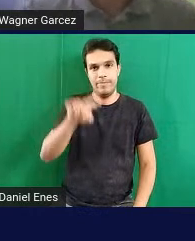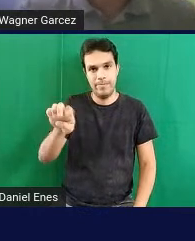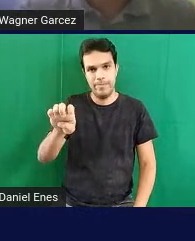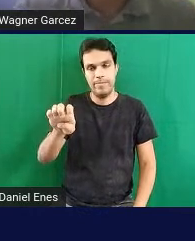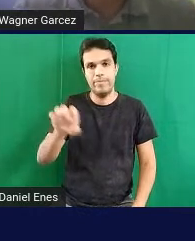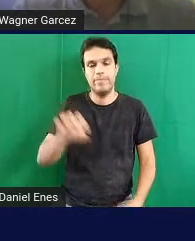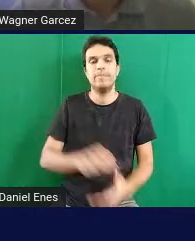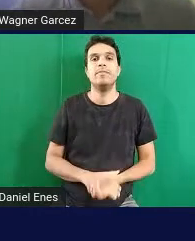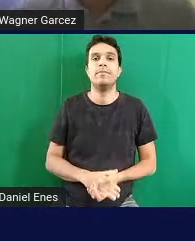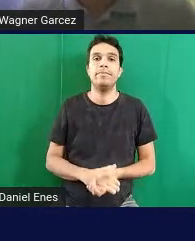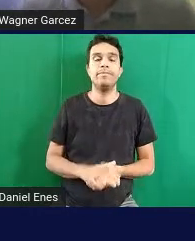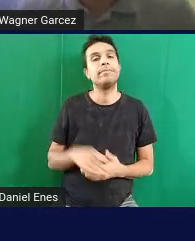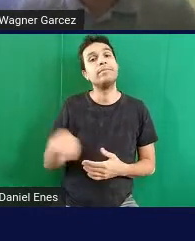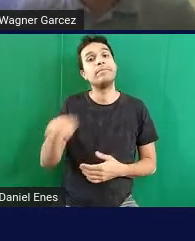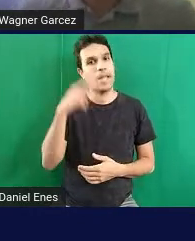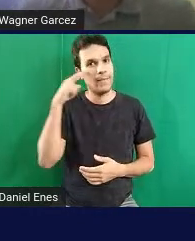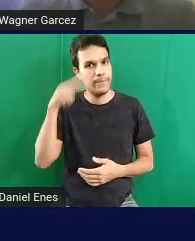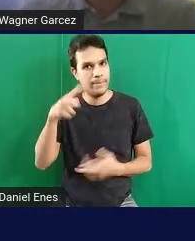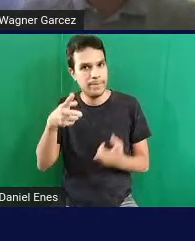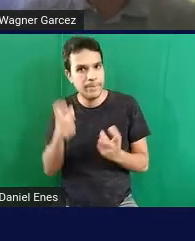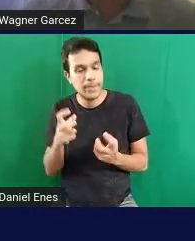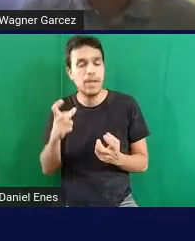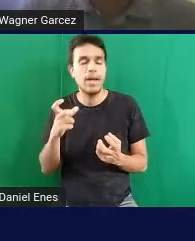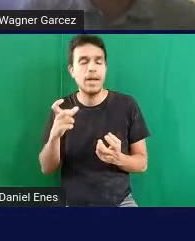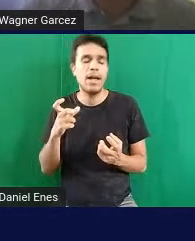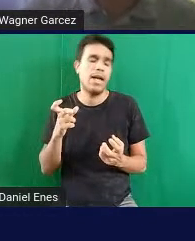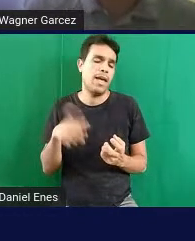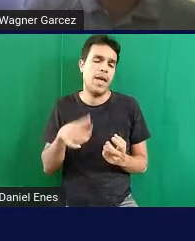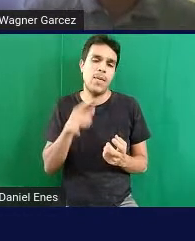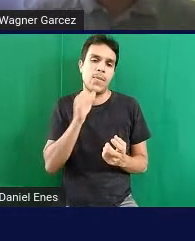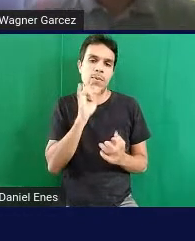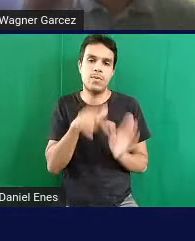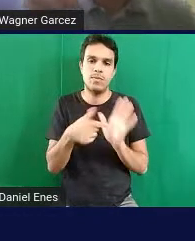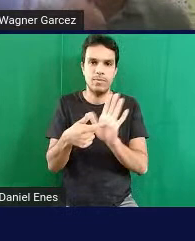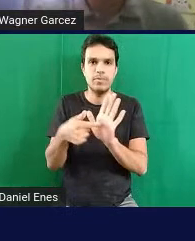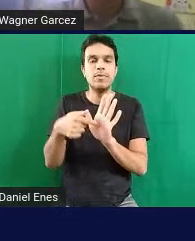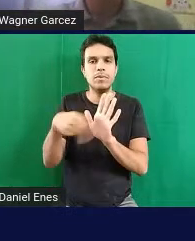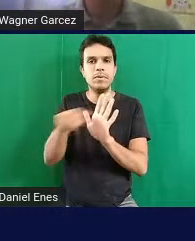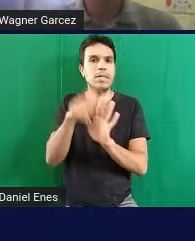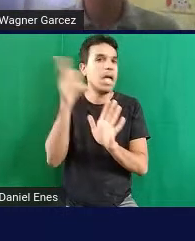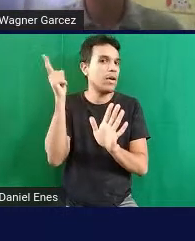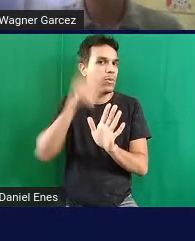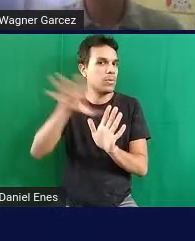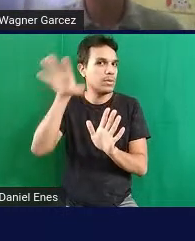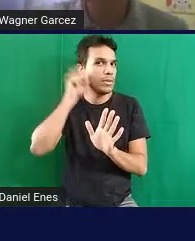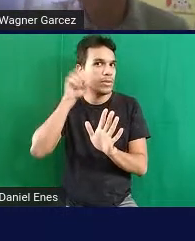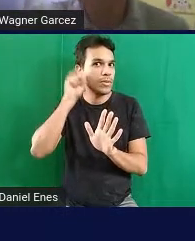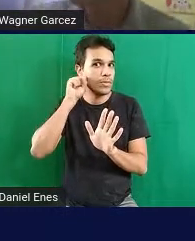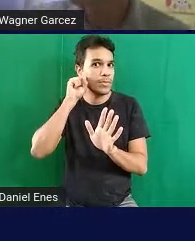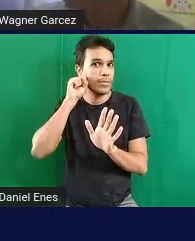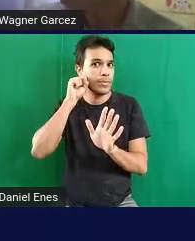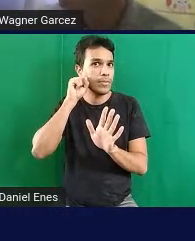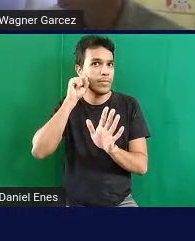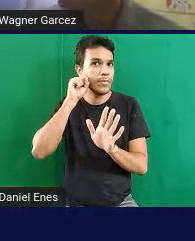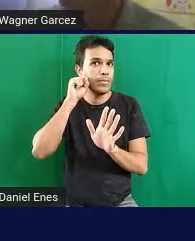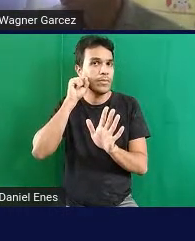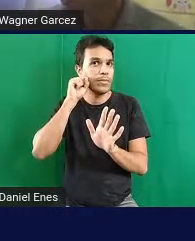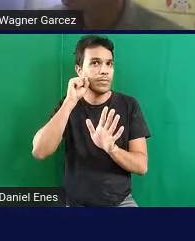Então, só para vocês verem, saiu uma demonstração, não sei se vocês conseguiram ouvir, e justamente eu quis enfatizar...